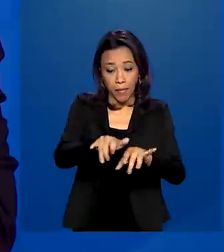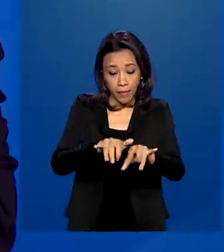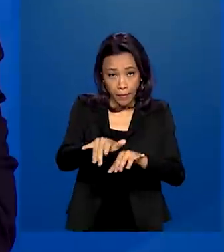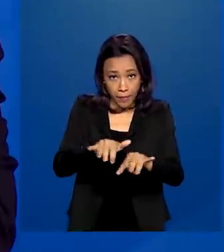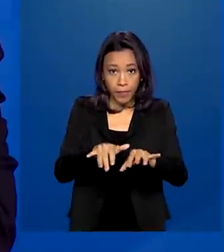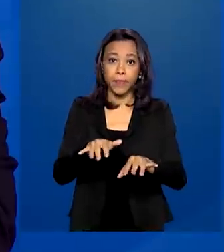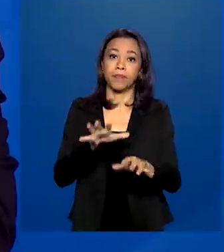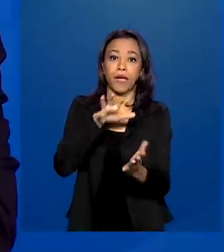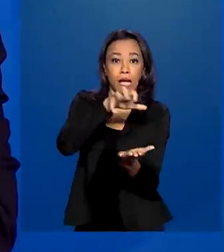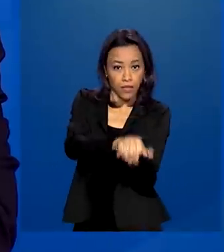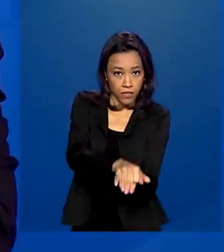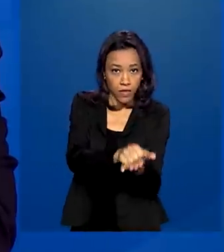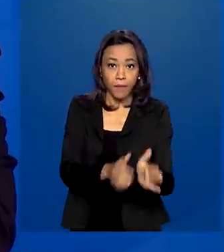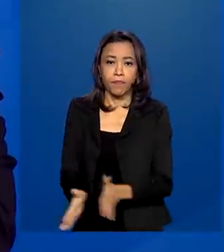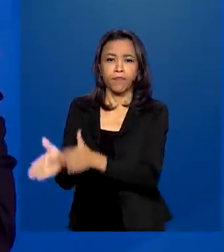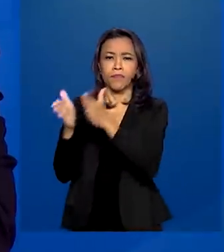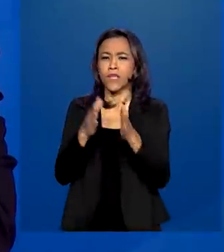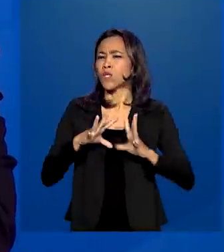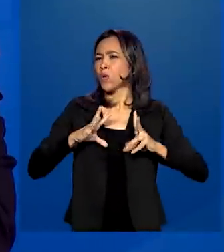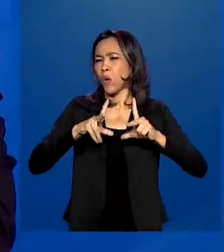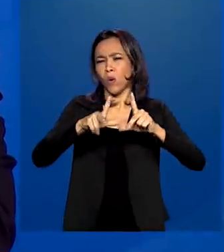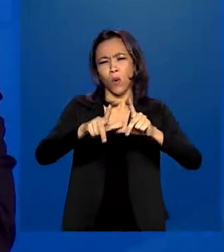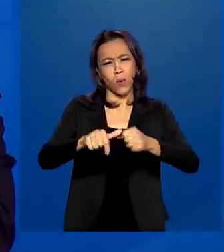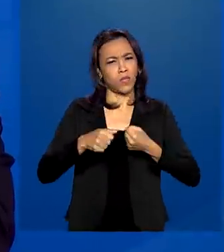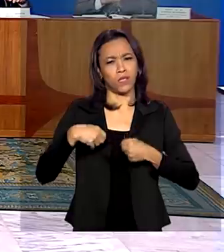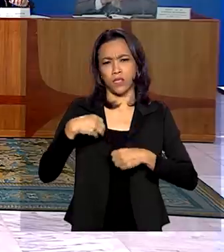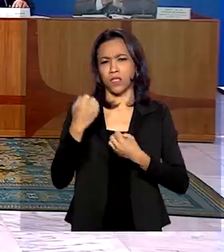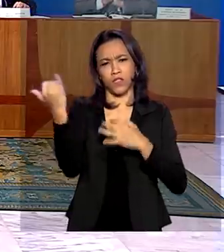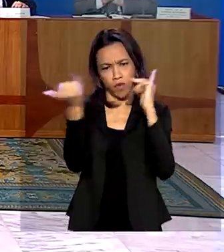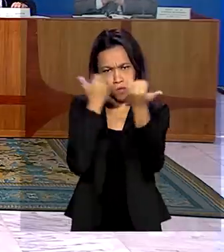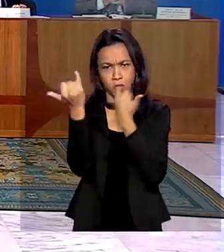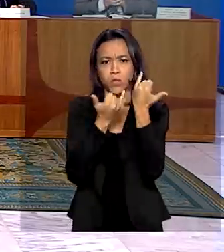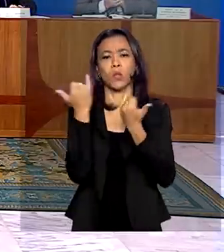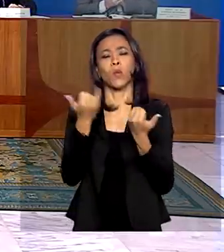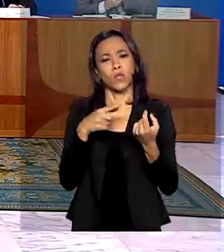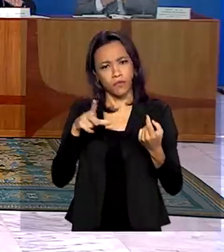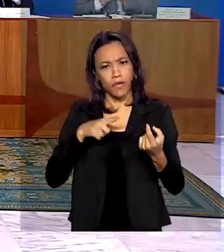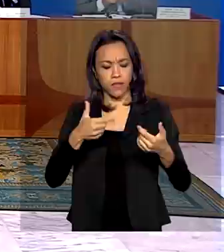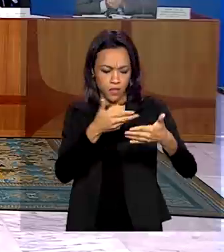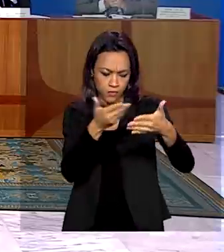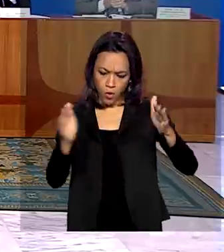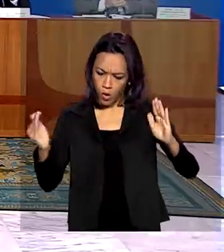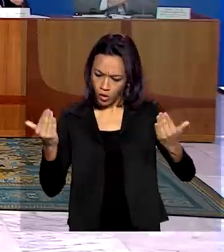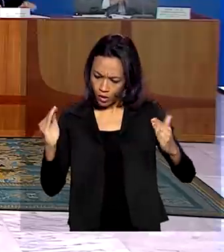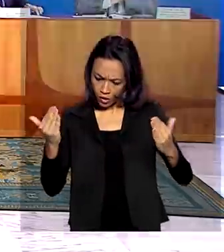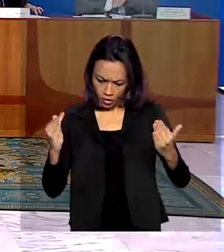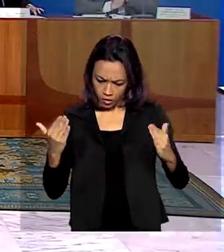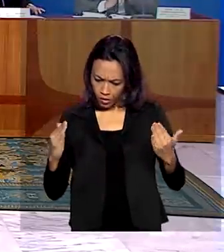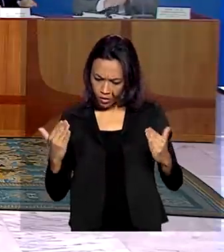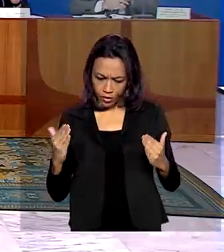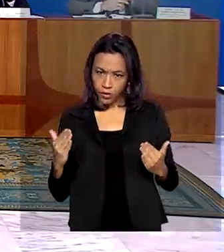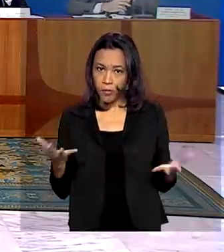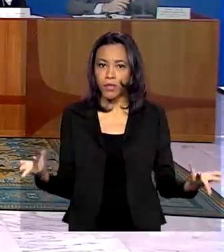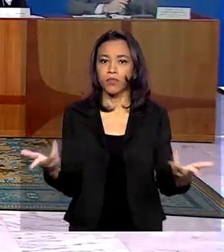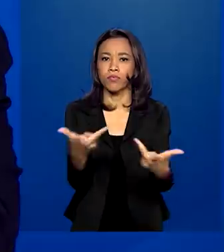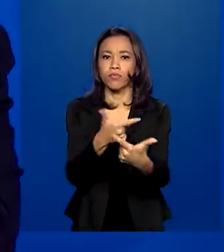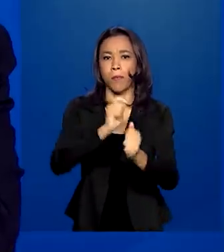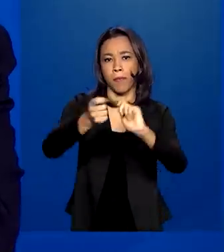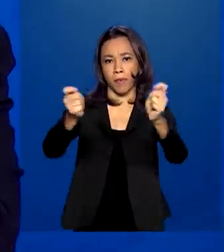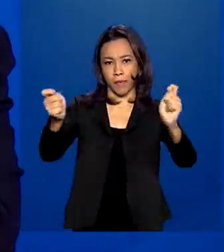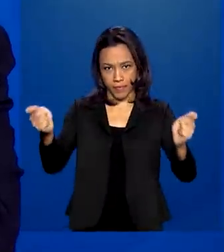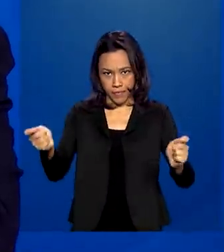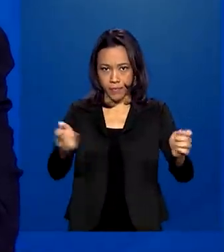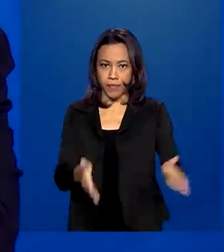explicou que todas as informações vão ser confrontadas para dar segurança e eficiência no pagamento do auxílio.